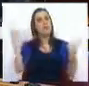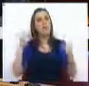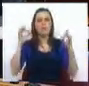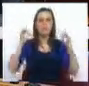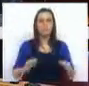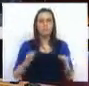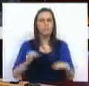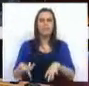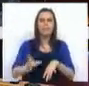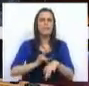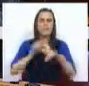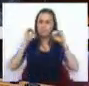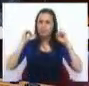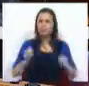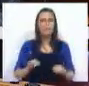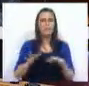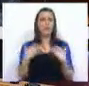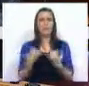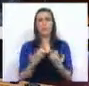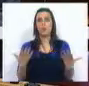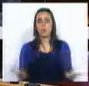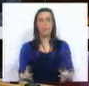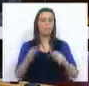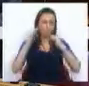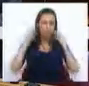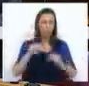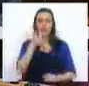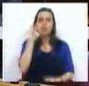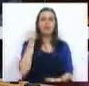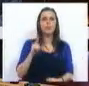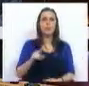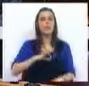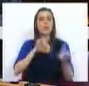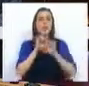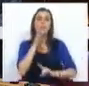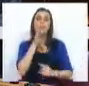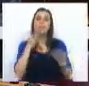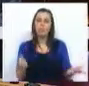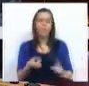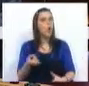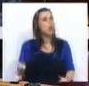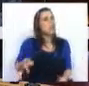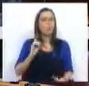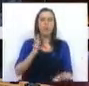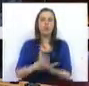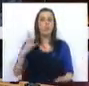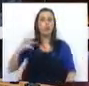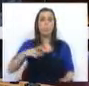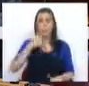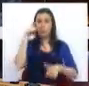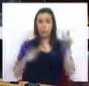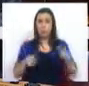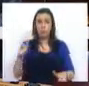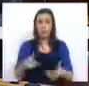insensibilidade social E total desprezo, senhores deputados Não apenas pelos portugueses,